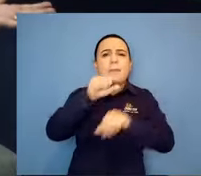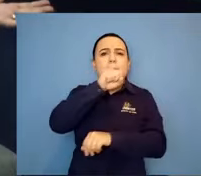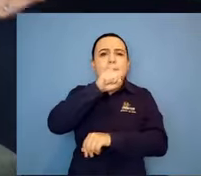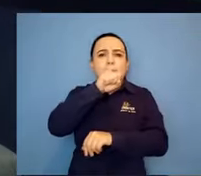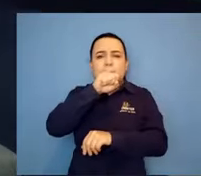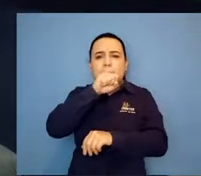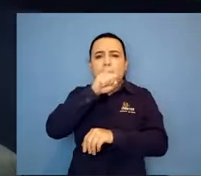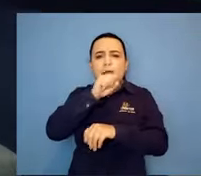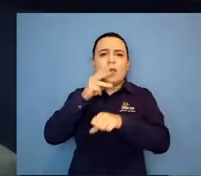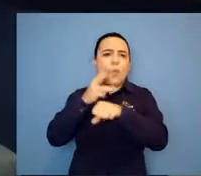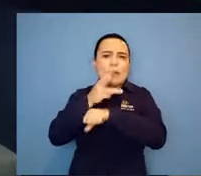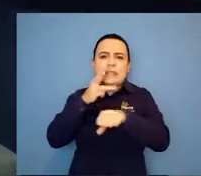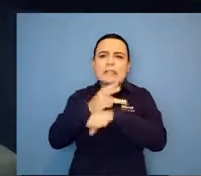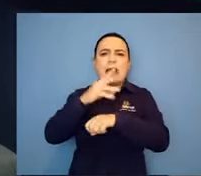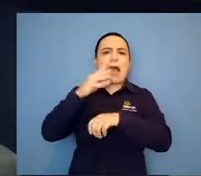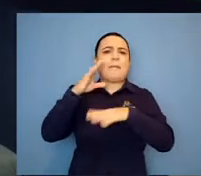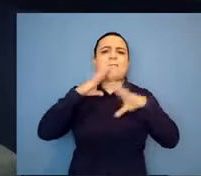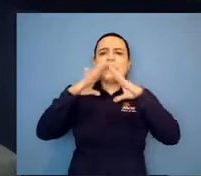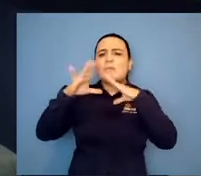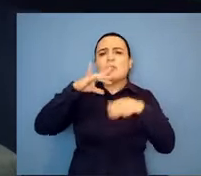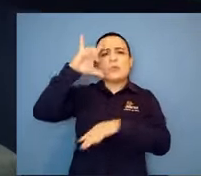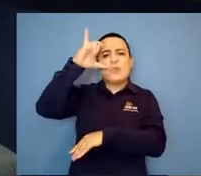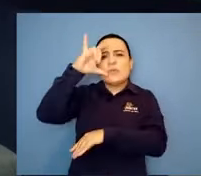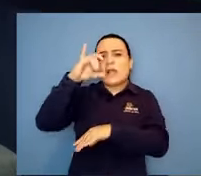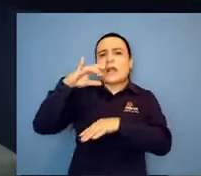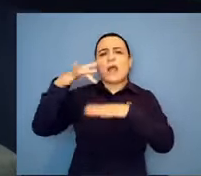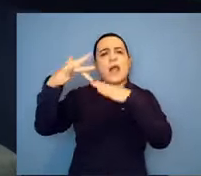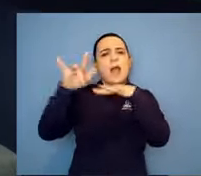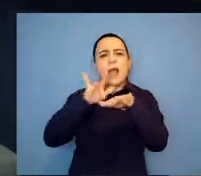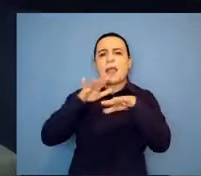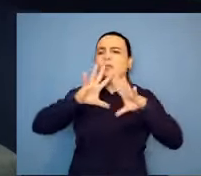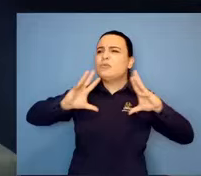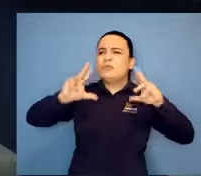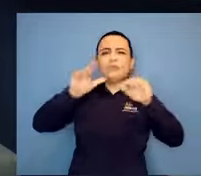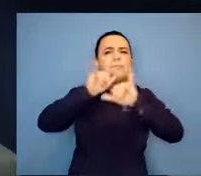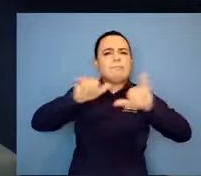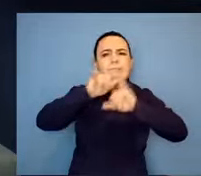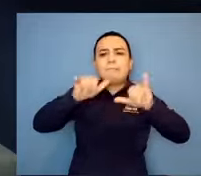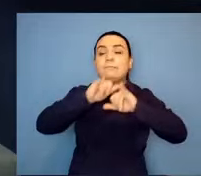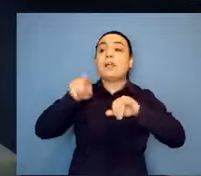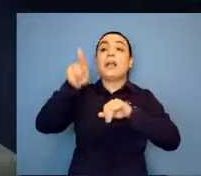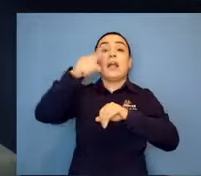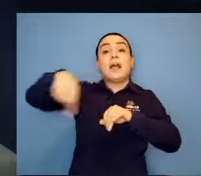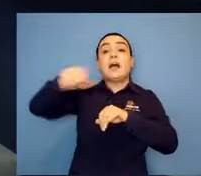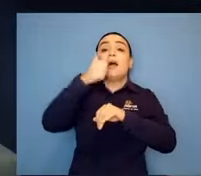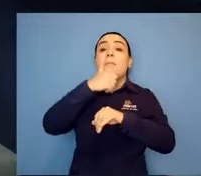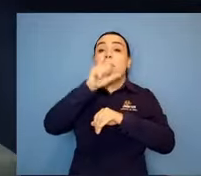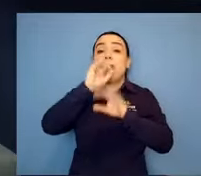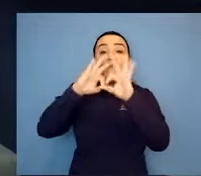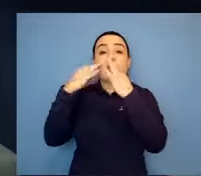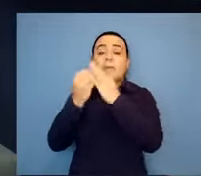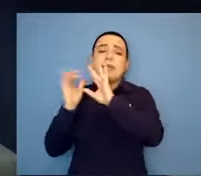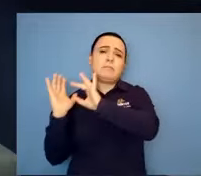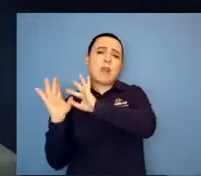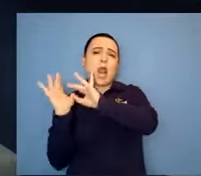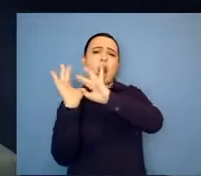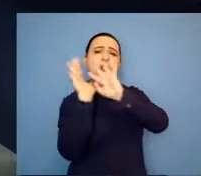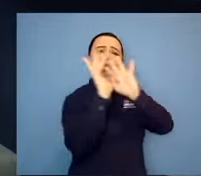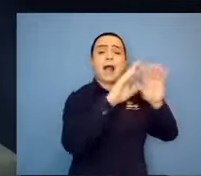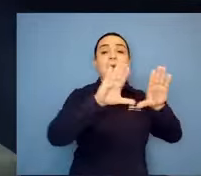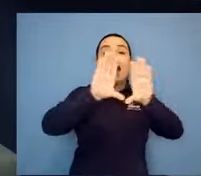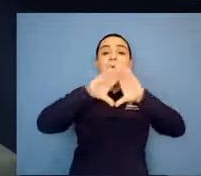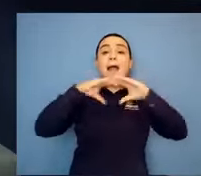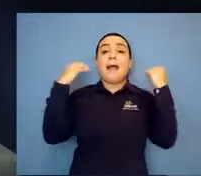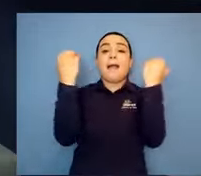importância do diagnóstico precoce. E sim, a adrenoleucodistrofia, ela pode ser diagnosticada